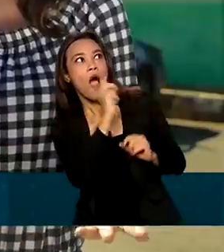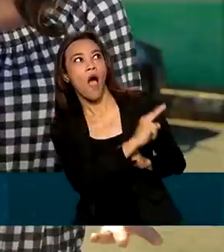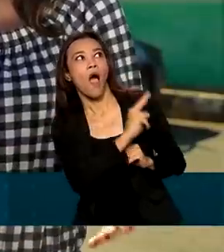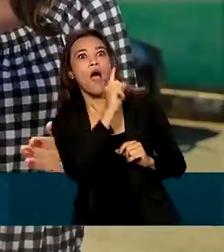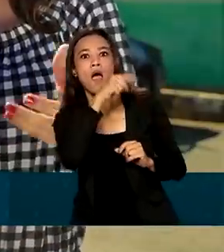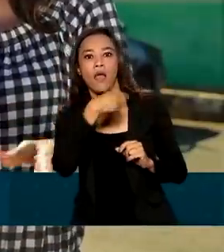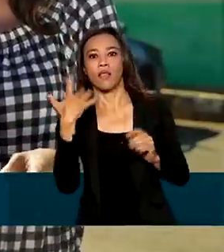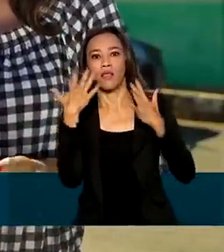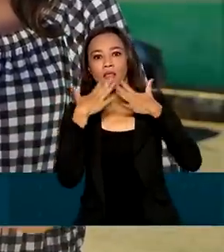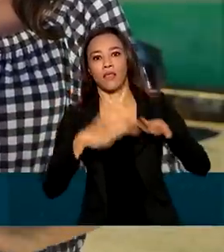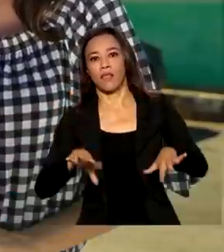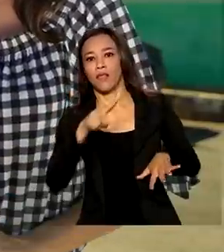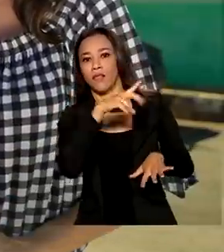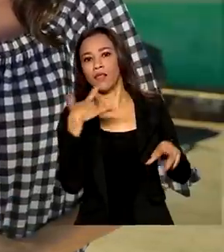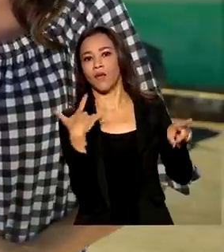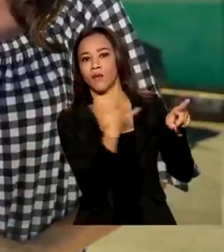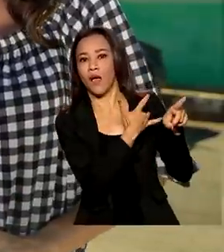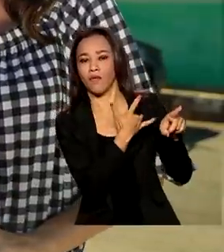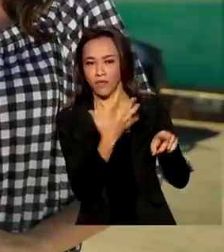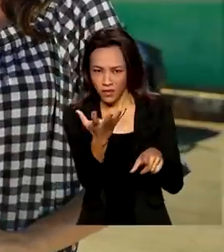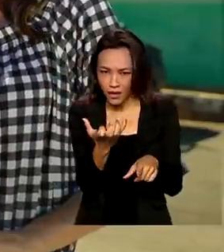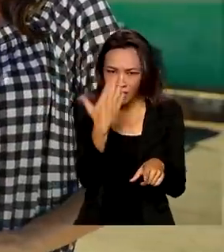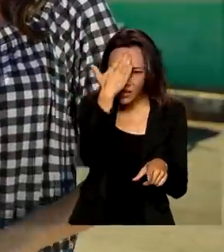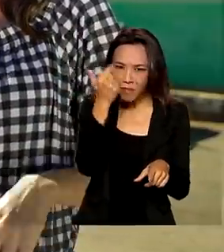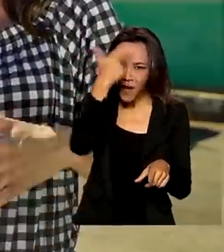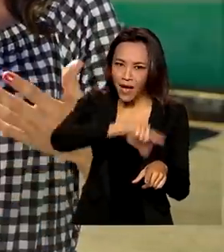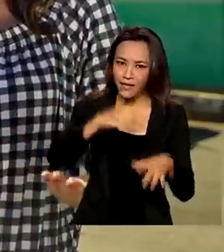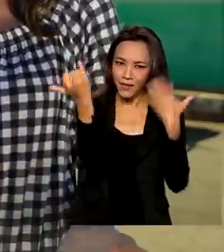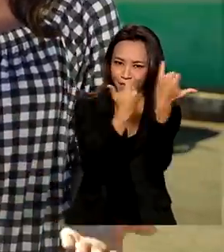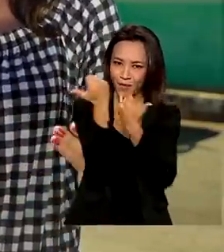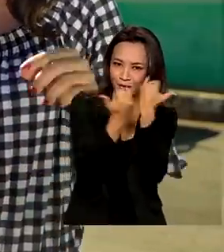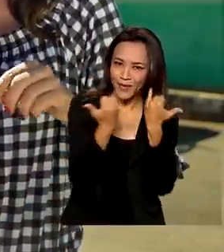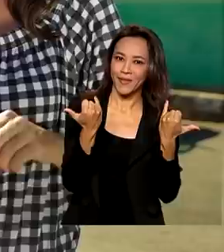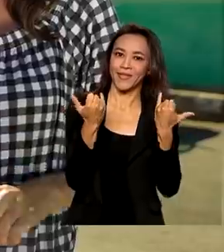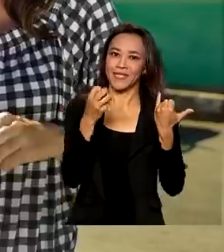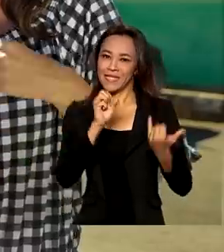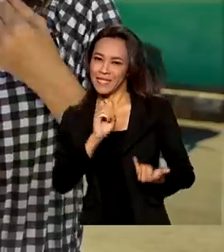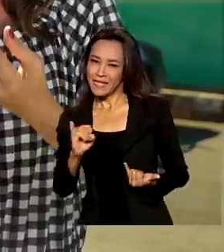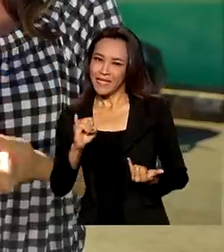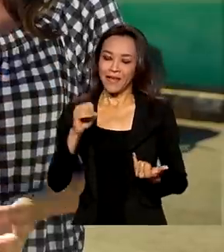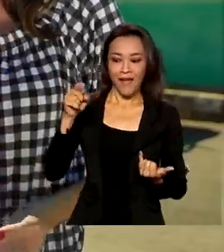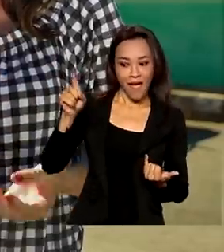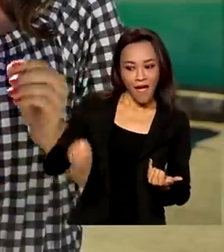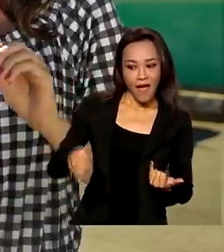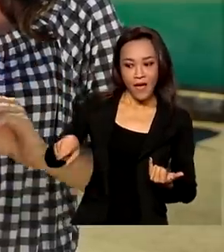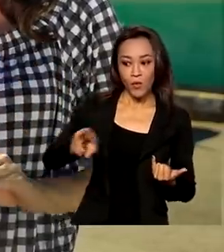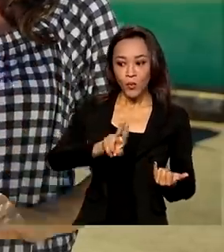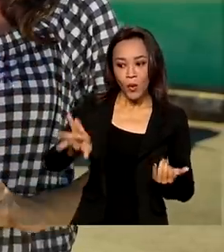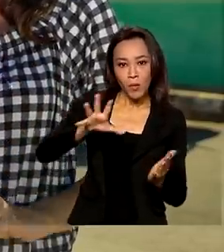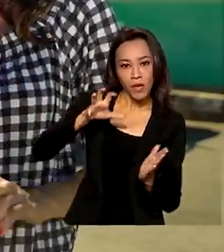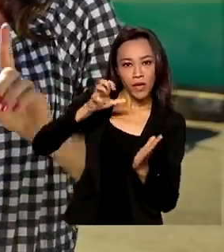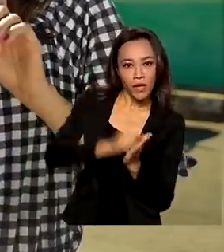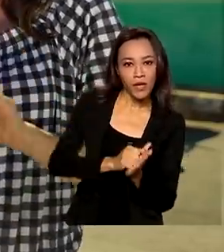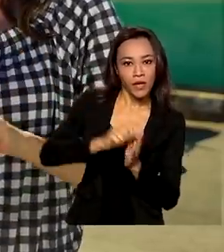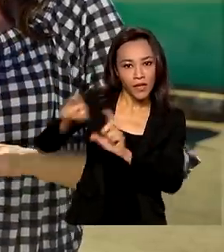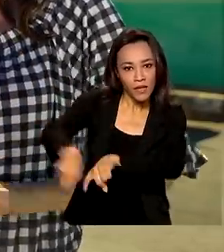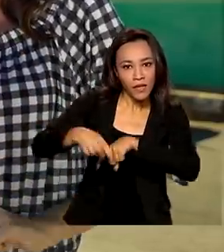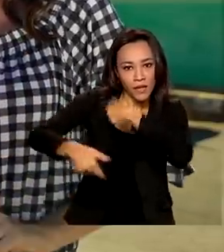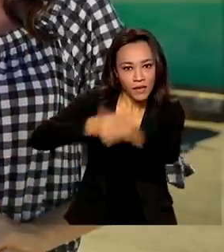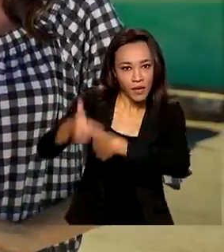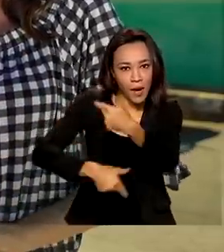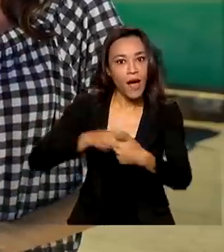Bom, se você quer saber mais sobre produtos orgânicos ou quer saber se um produtor é cadastrado como orgânico,